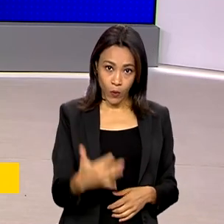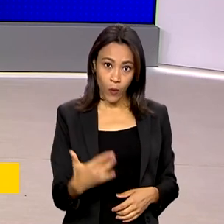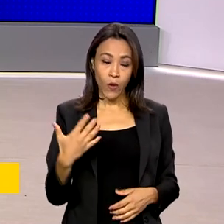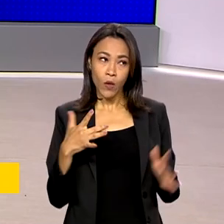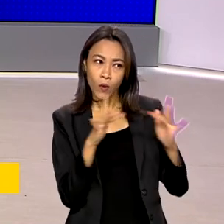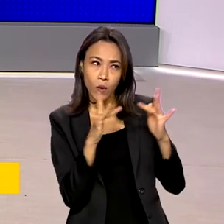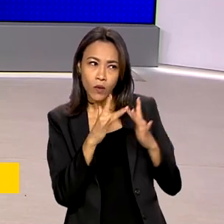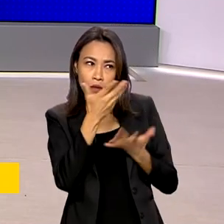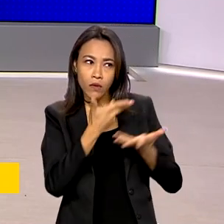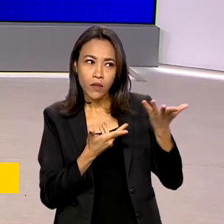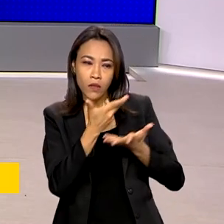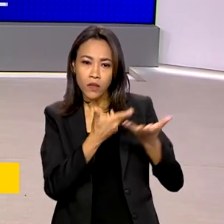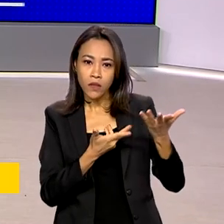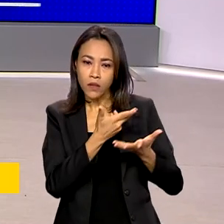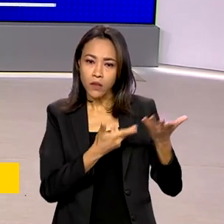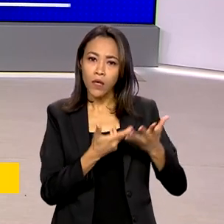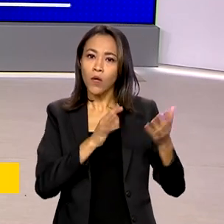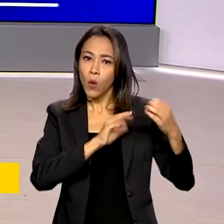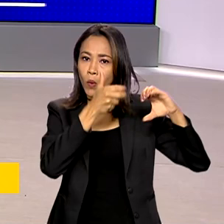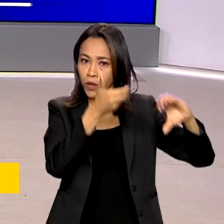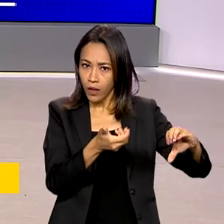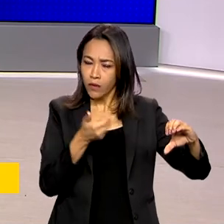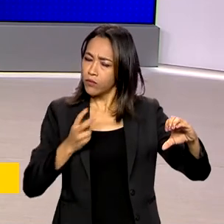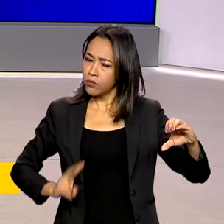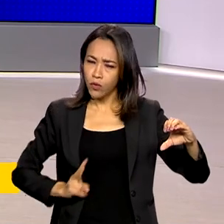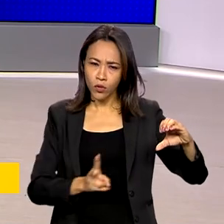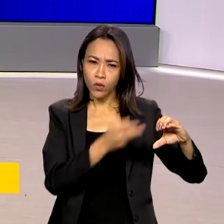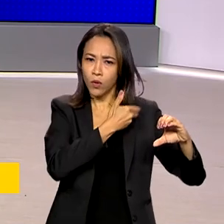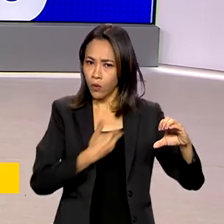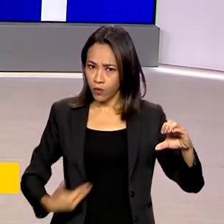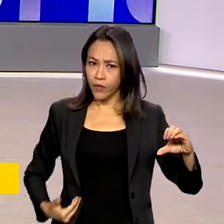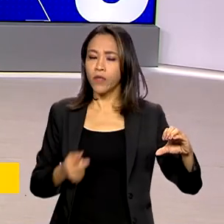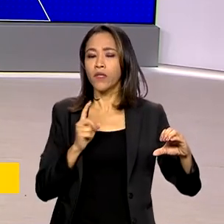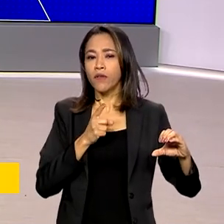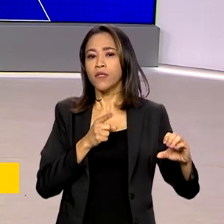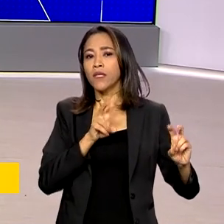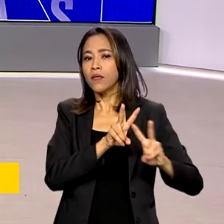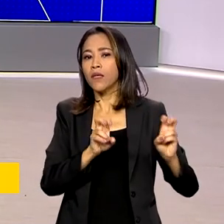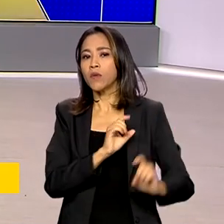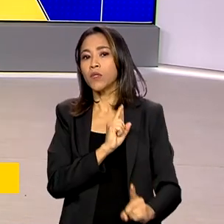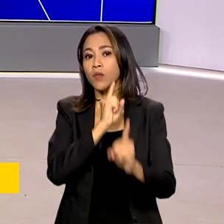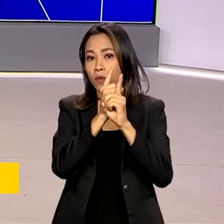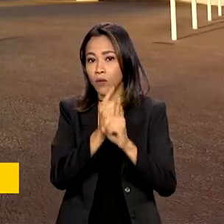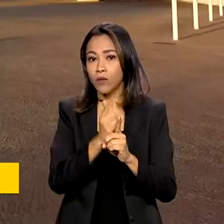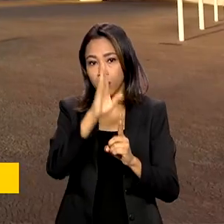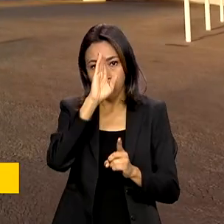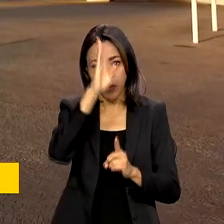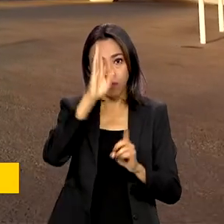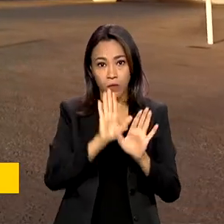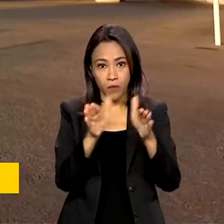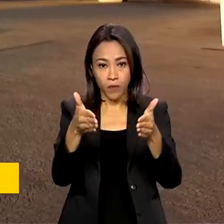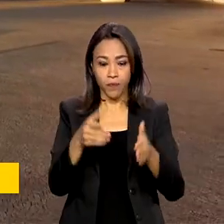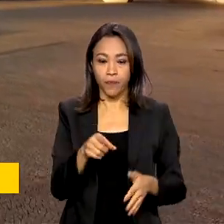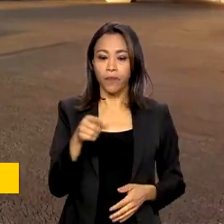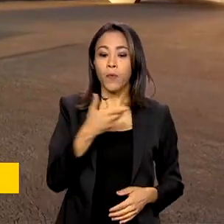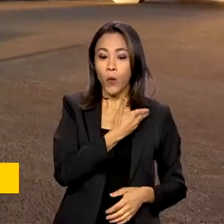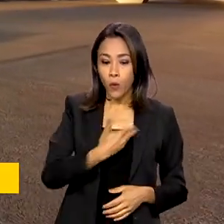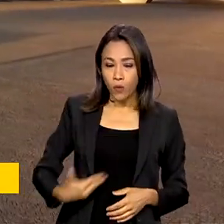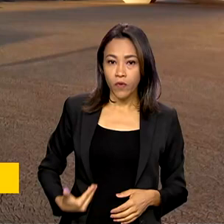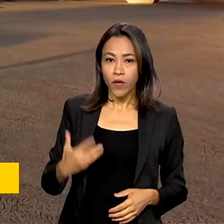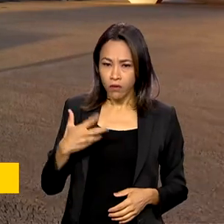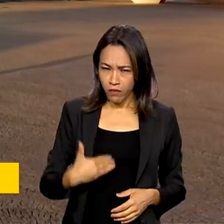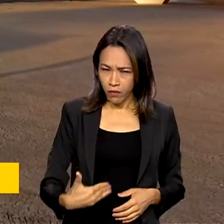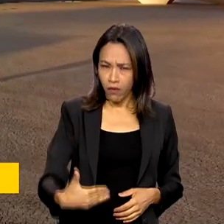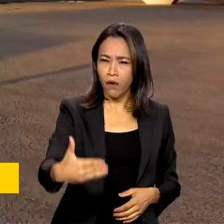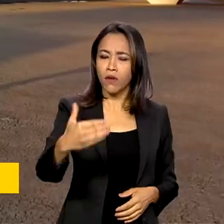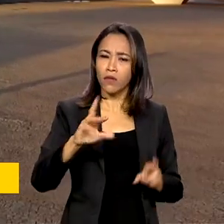Congresso segue normalmente e que vai ser tema de encontro para definição de prioridades. O governo deve se reunir